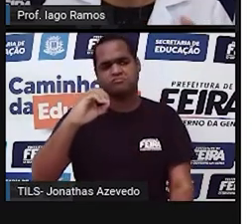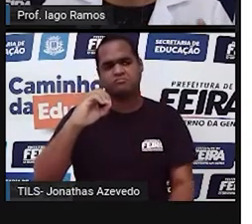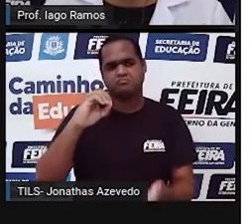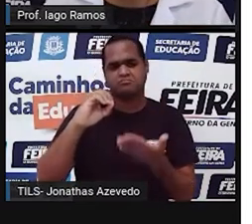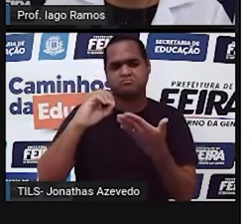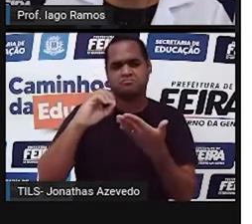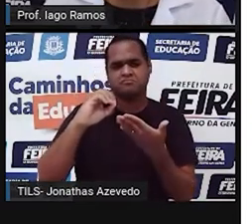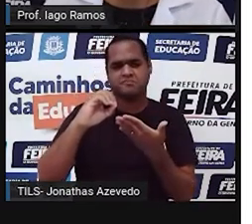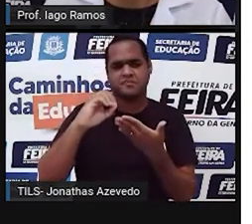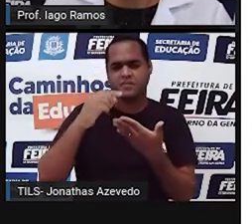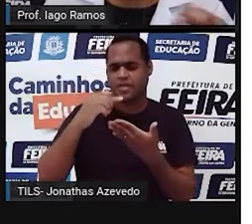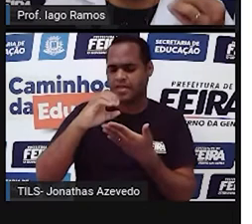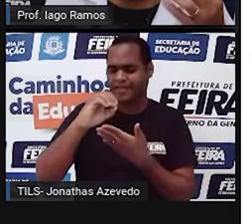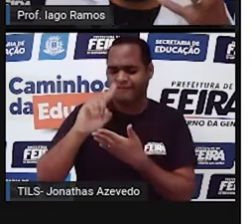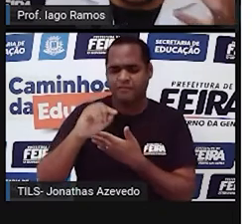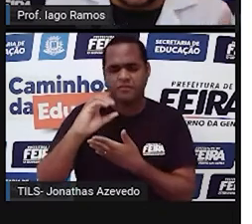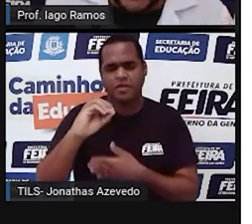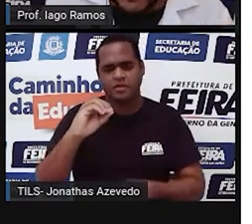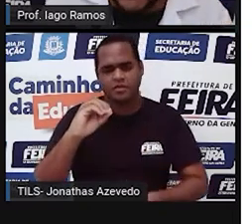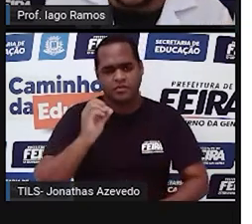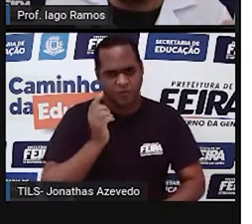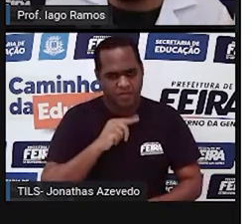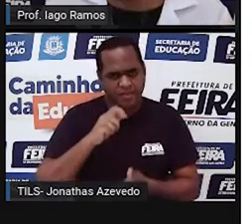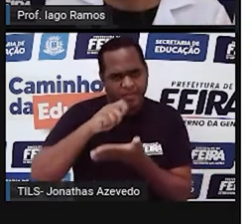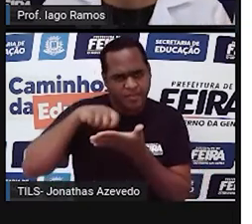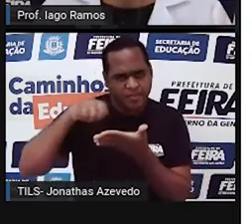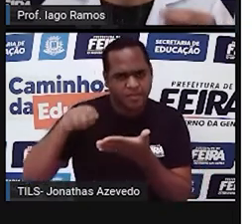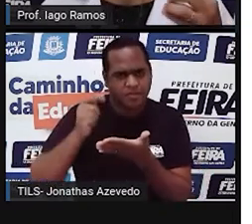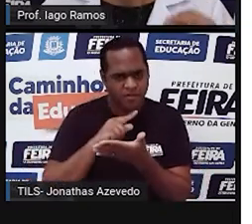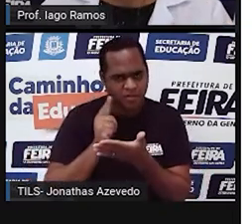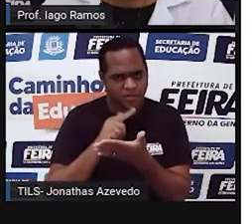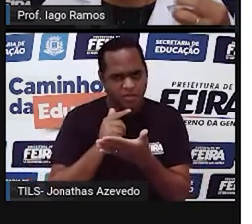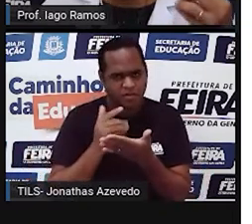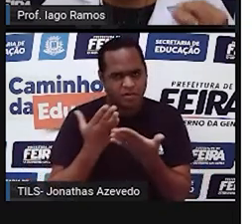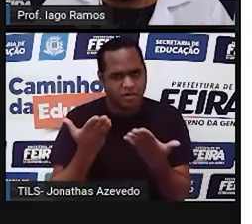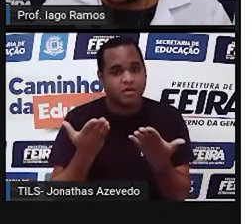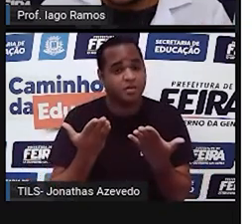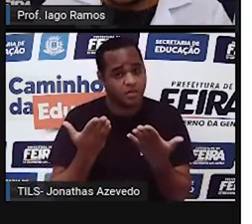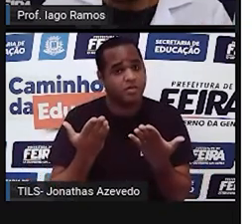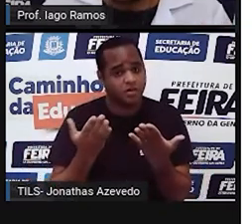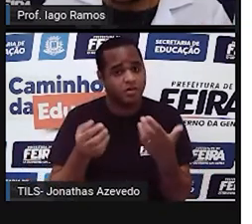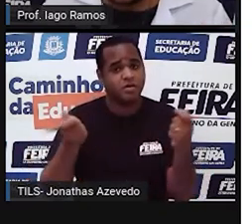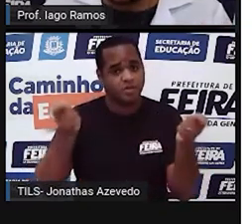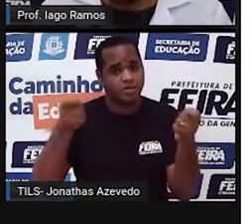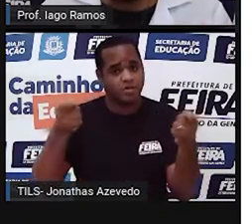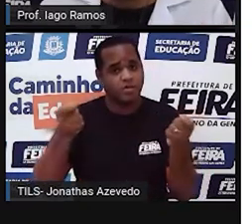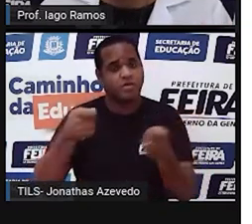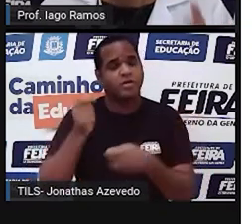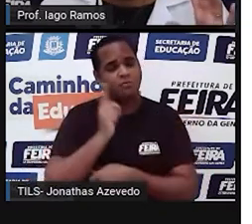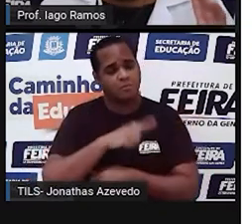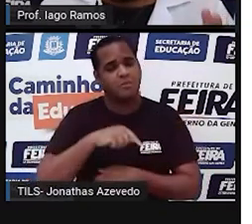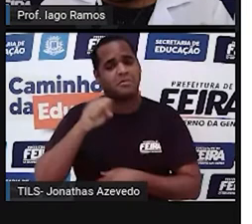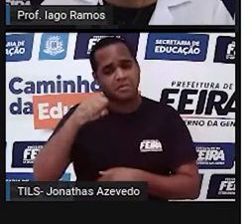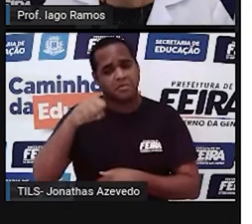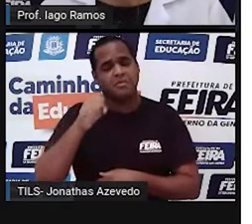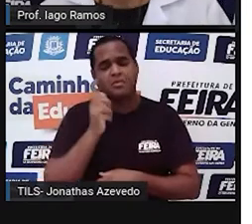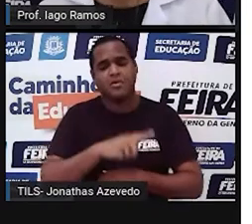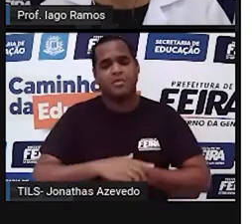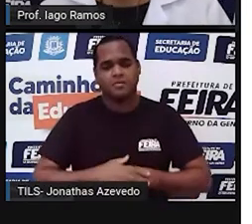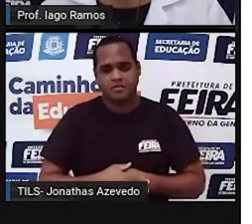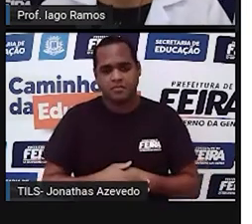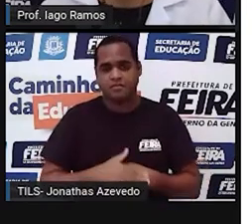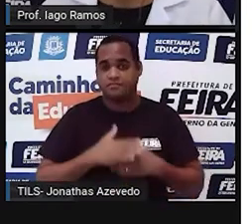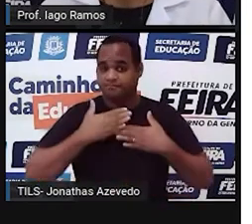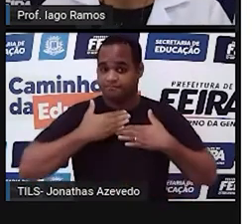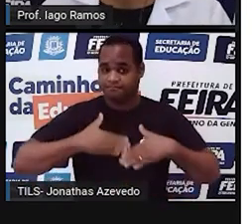Isso escreve o número 70 também? Escreve sim, né? Mas calma